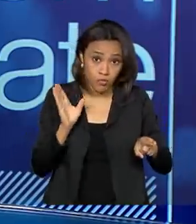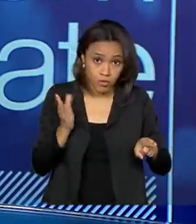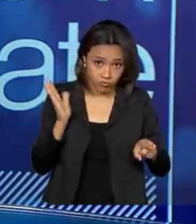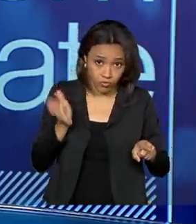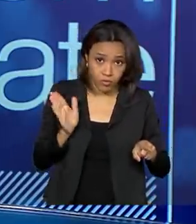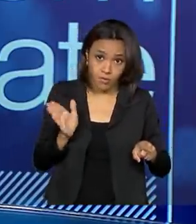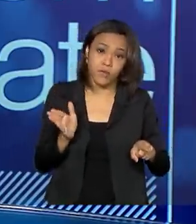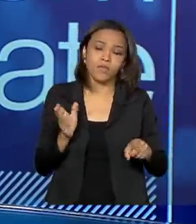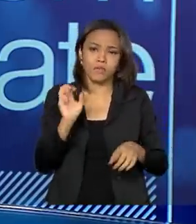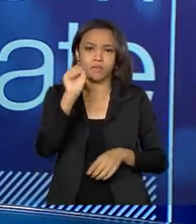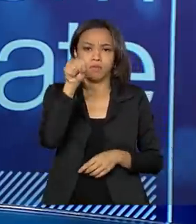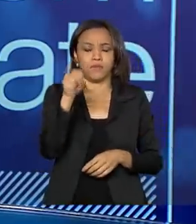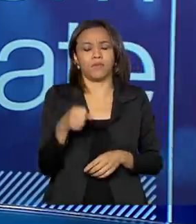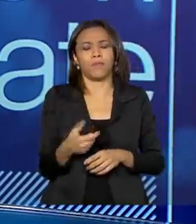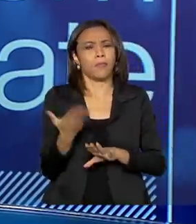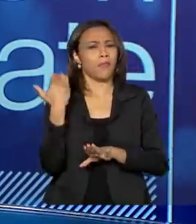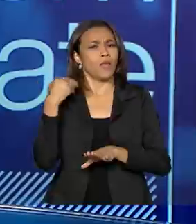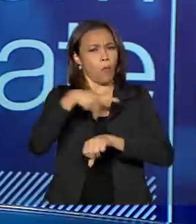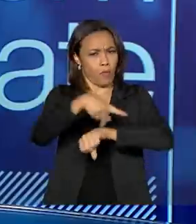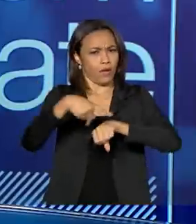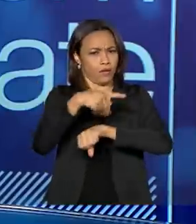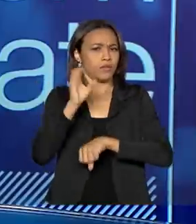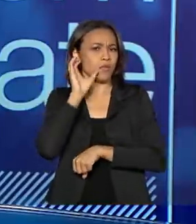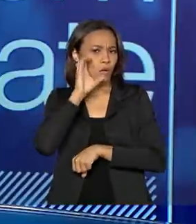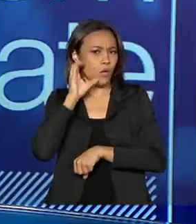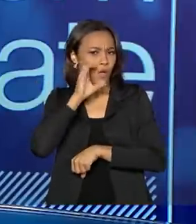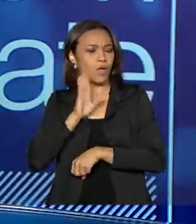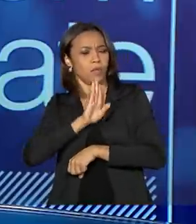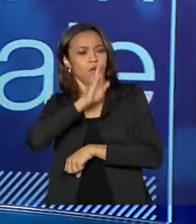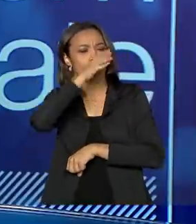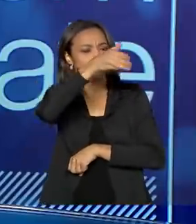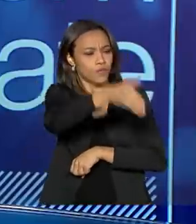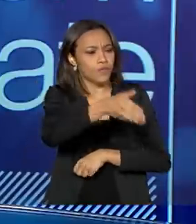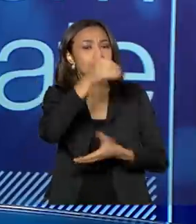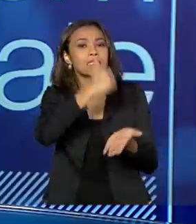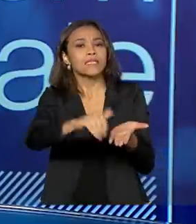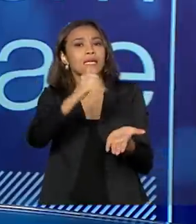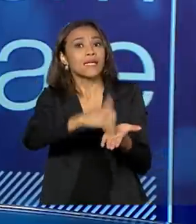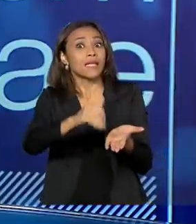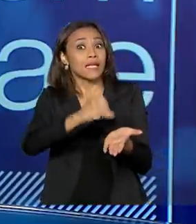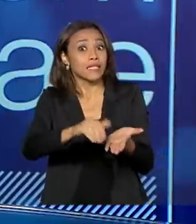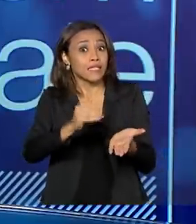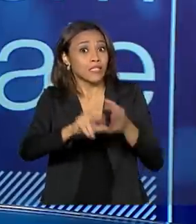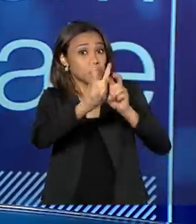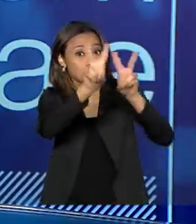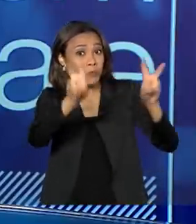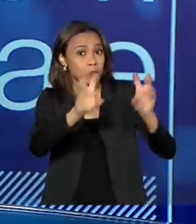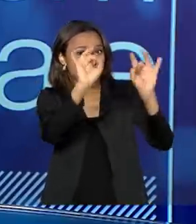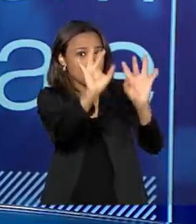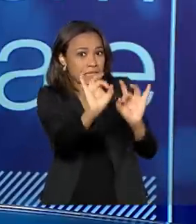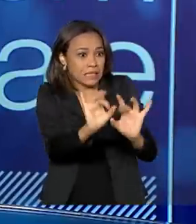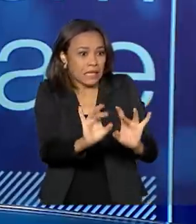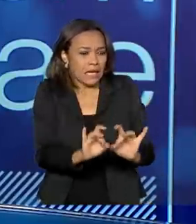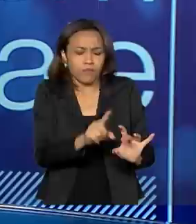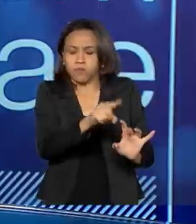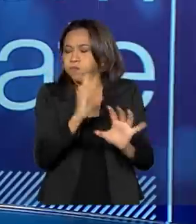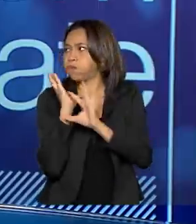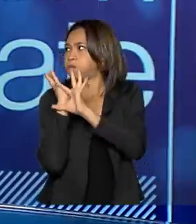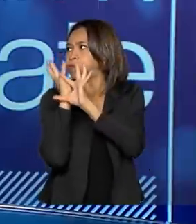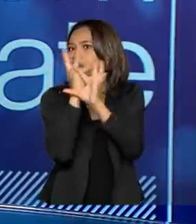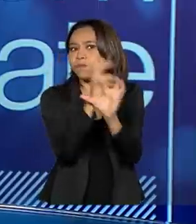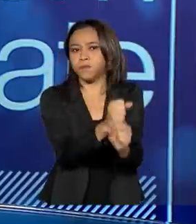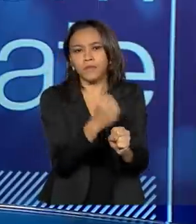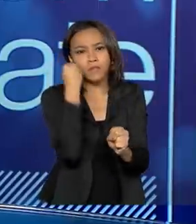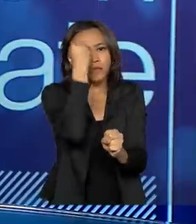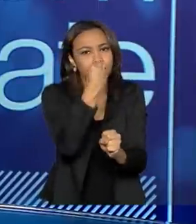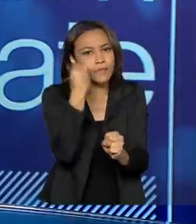nós estamos... Eu tive, inclusive, visitando a Secretaria de Assuntos Especiais na Colômbia. Eles têm uma vasta experiência na